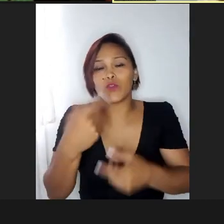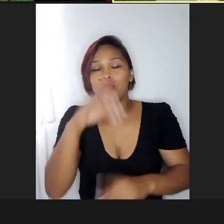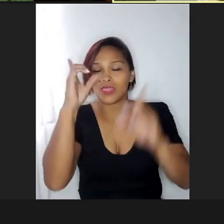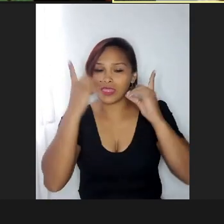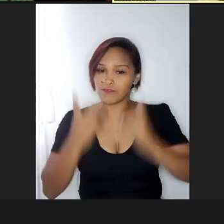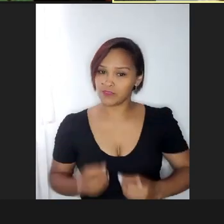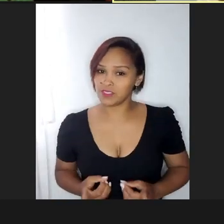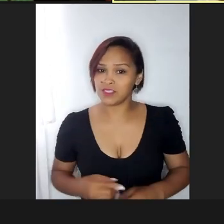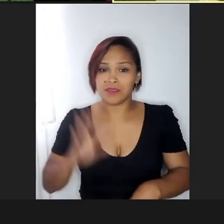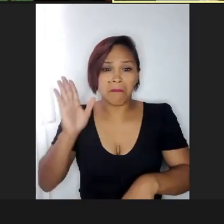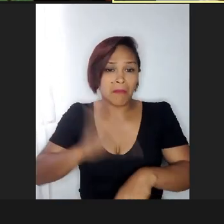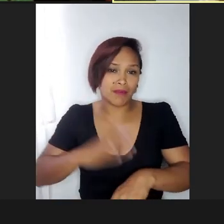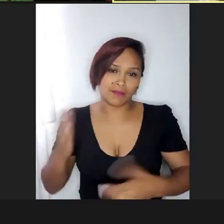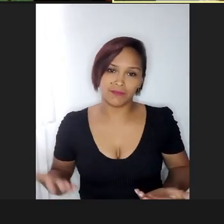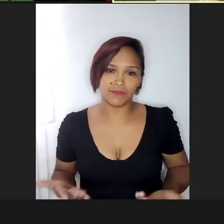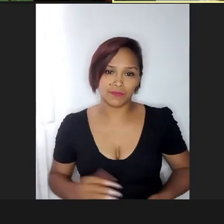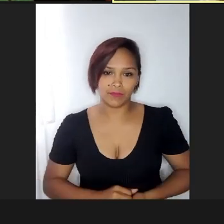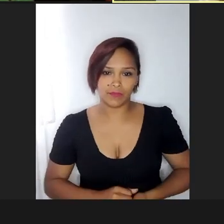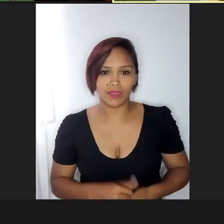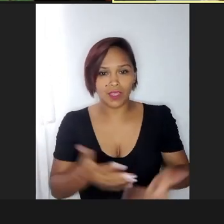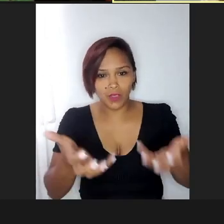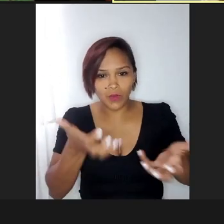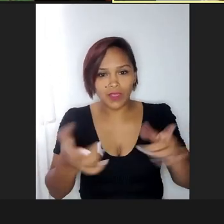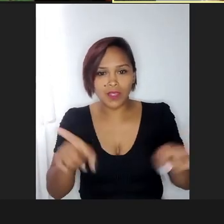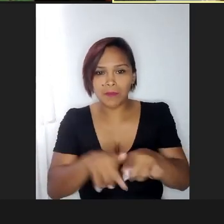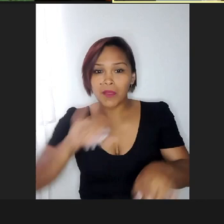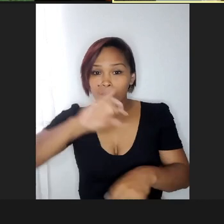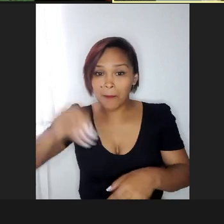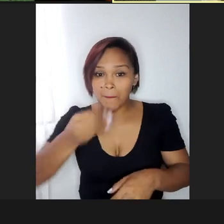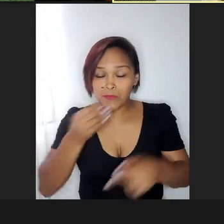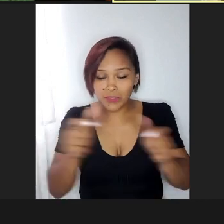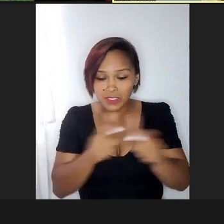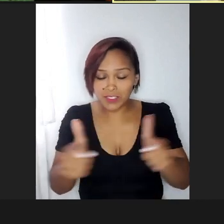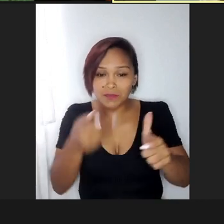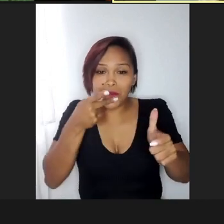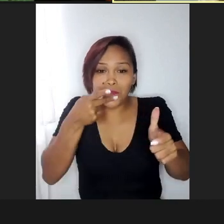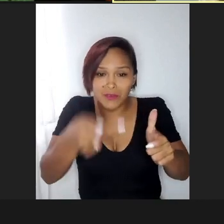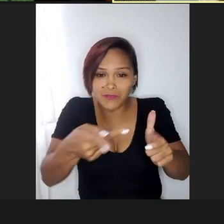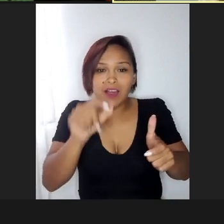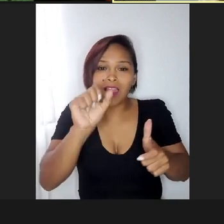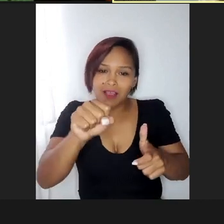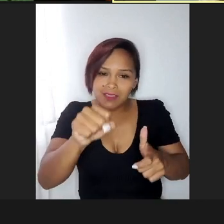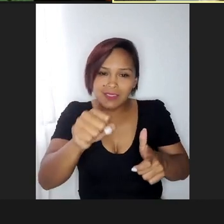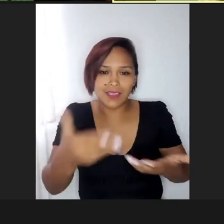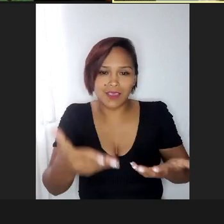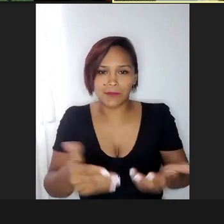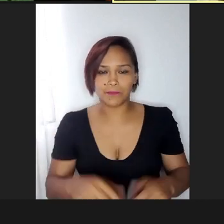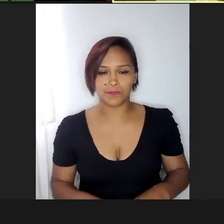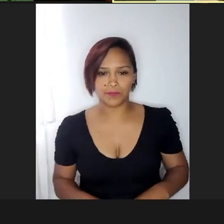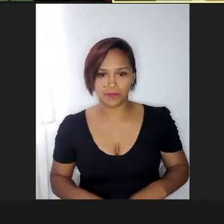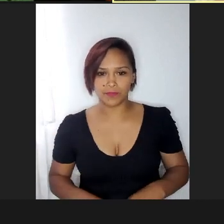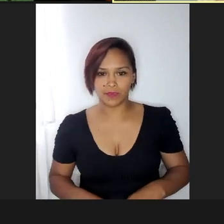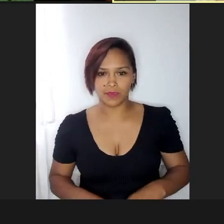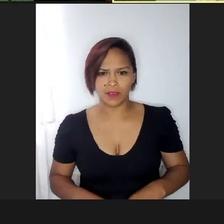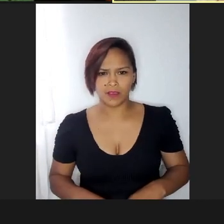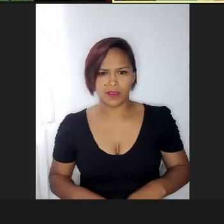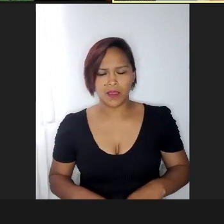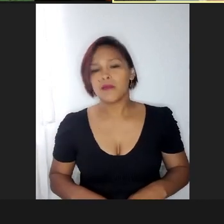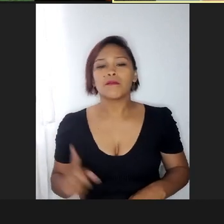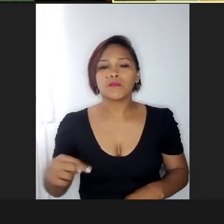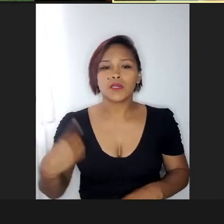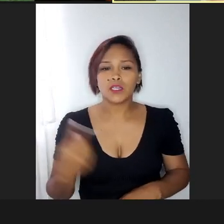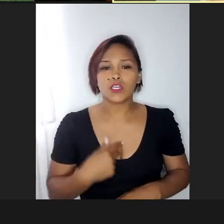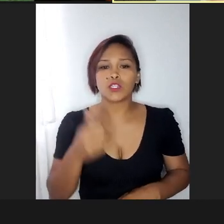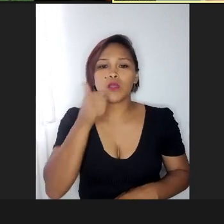então, assim, eu queria muito também aproveitar esse espaço para isso, sabe, para a gente, nós mães de